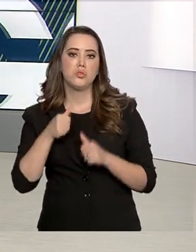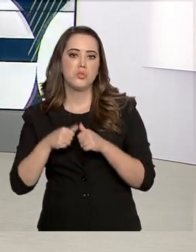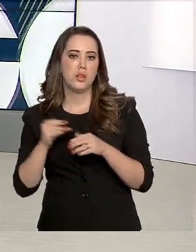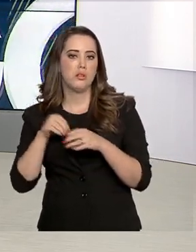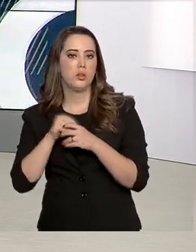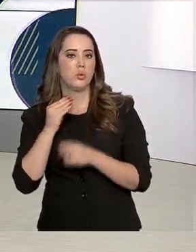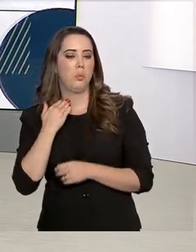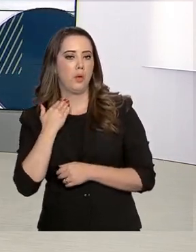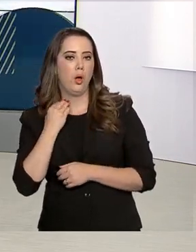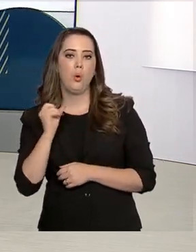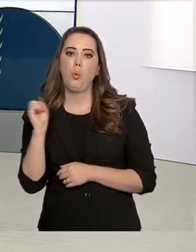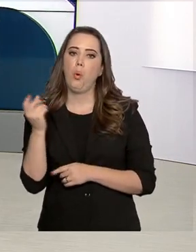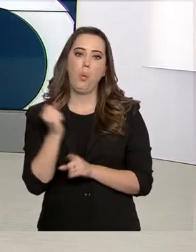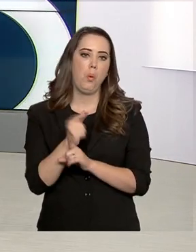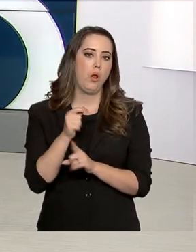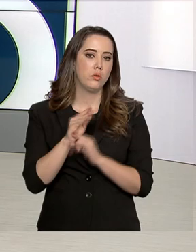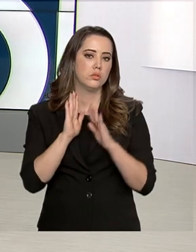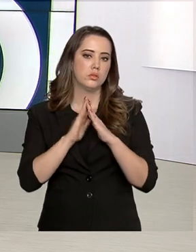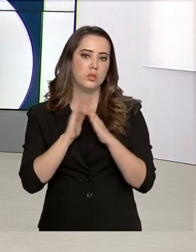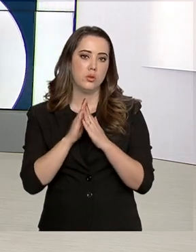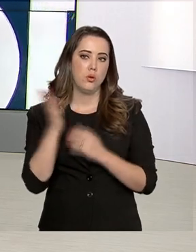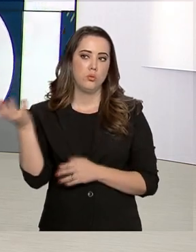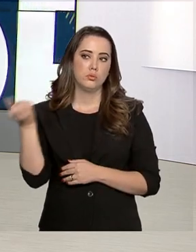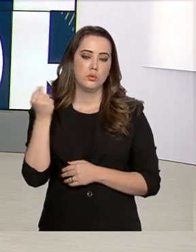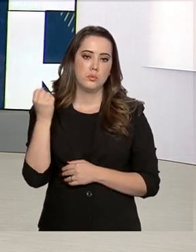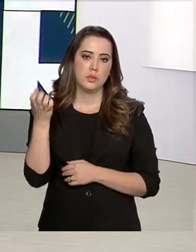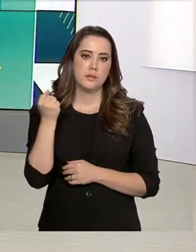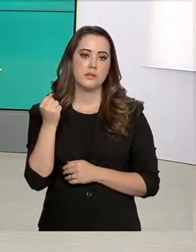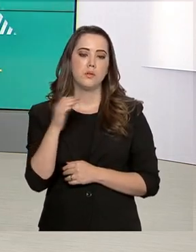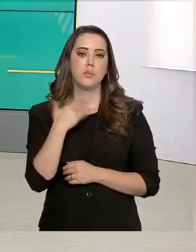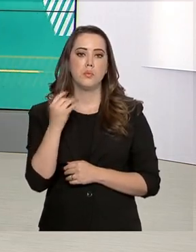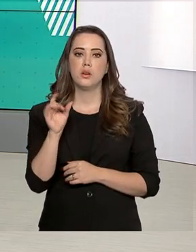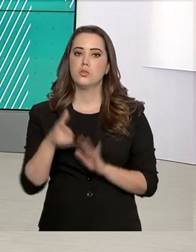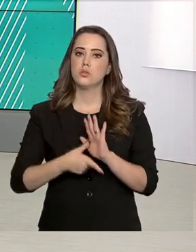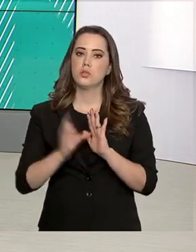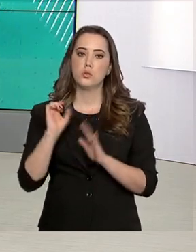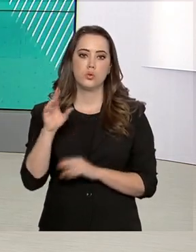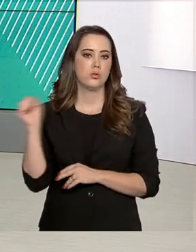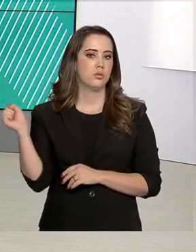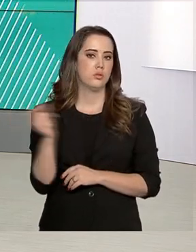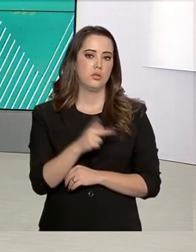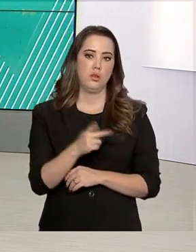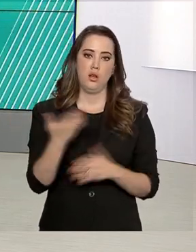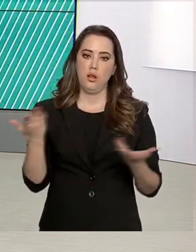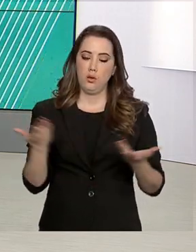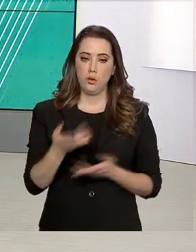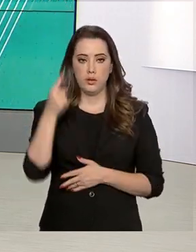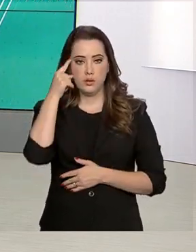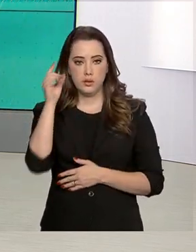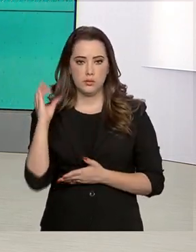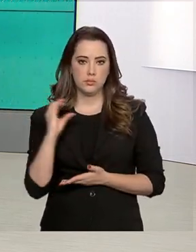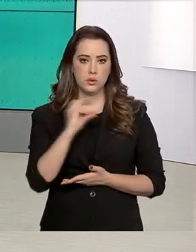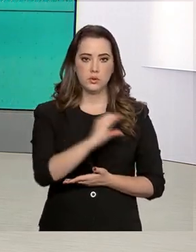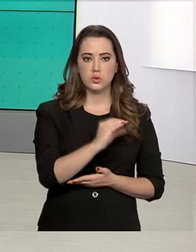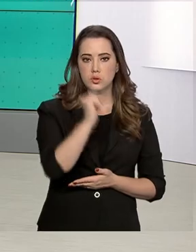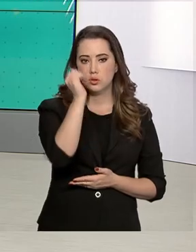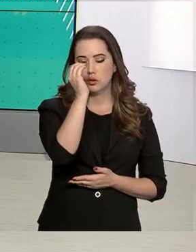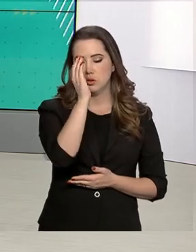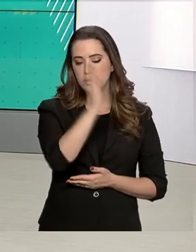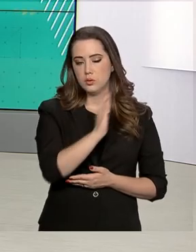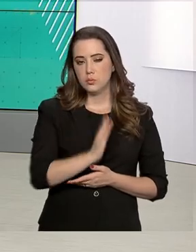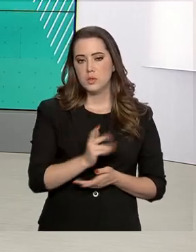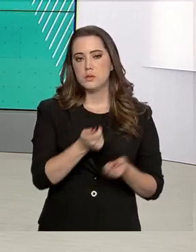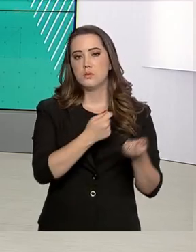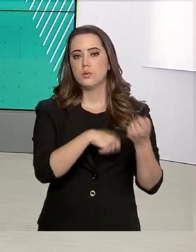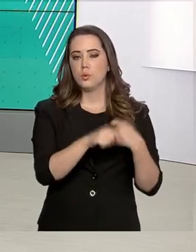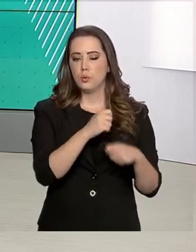aluguel de imóveis e pensão por morte. Antes deveria vir apenas da aposentadoria. A ideia é injetar mais dinheiro na economia do